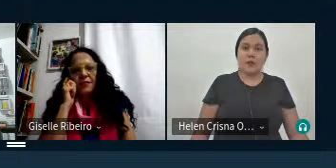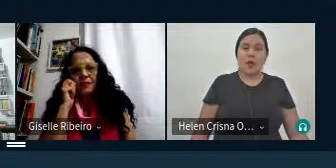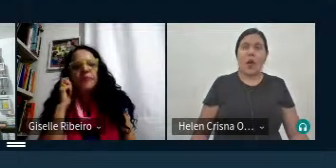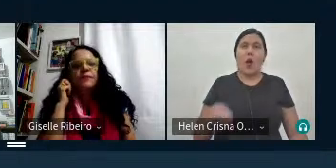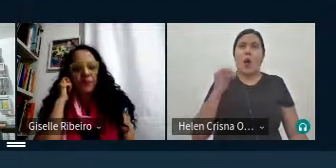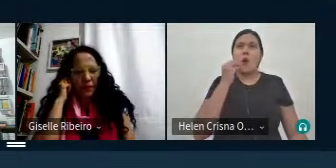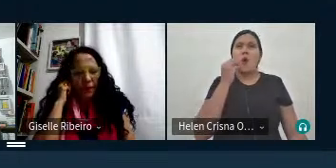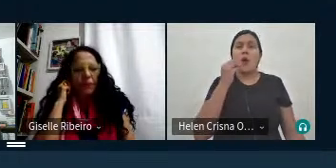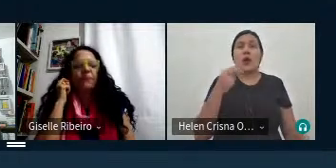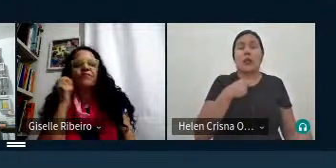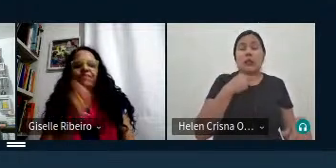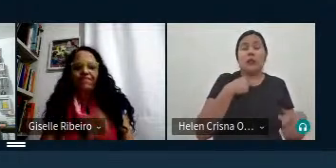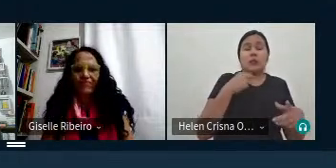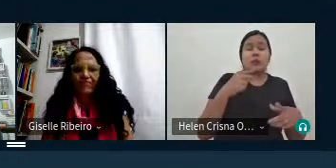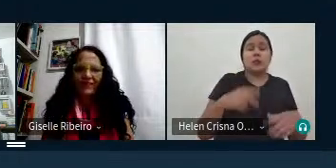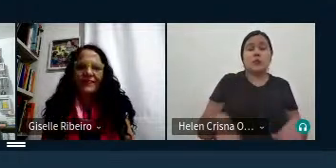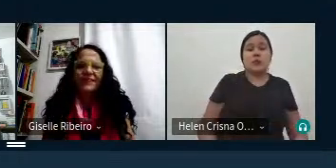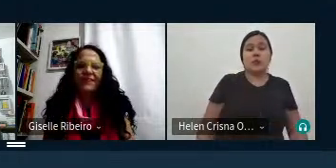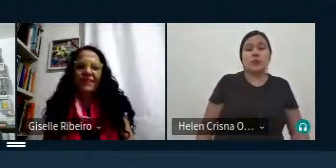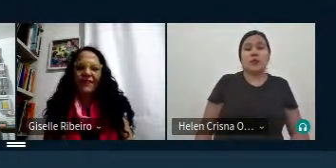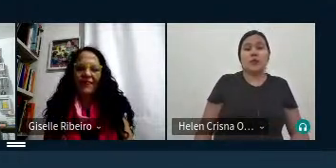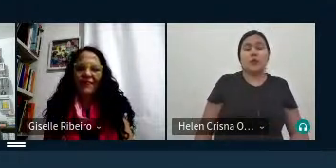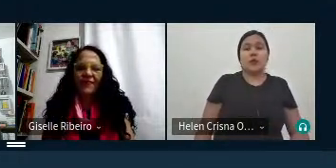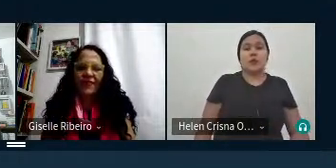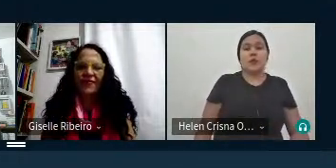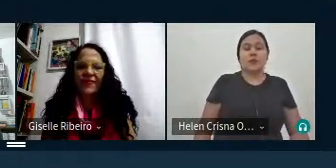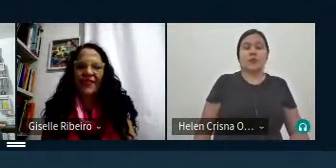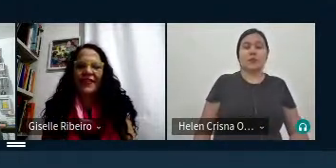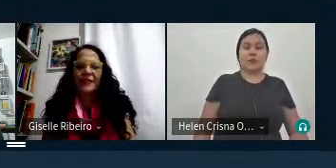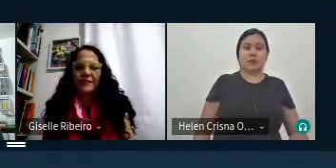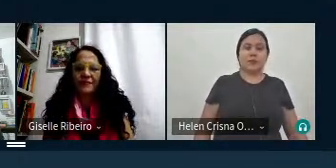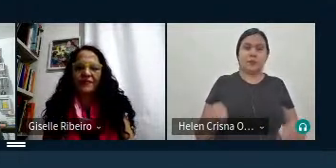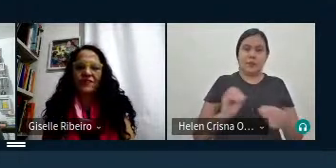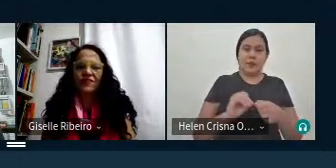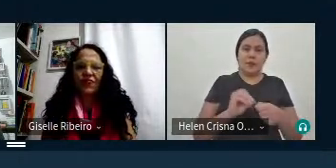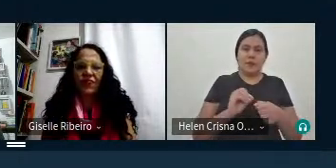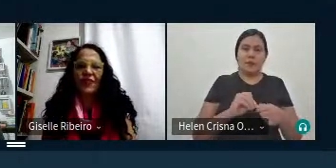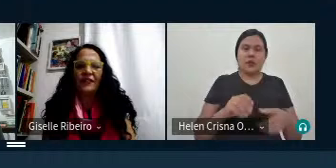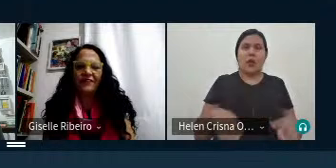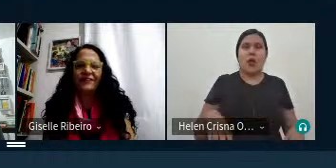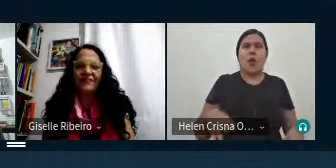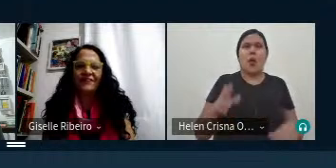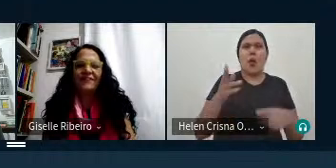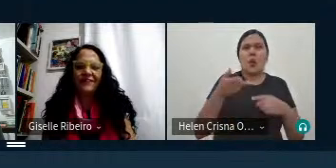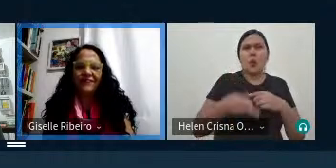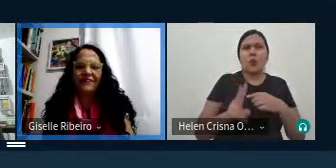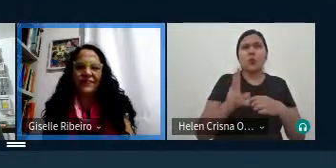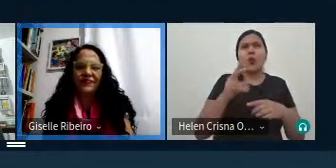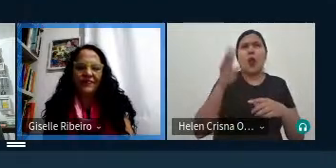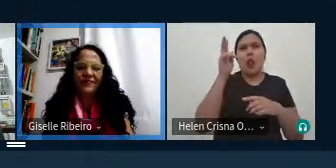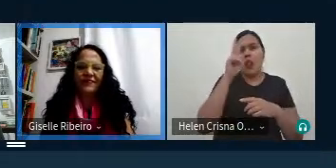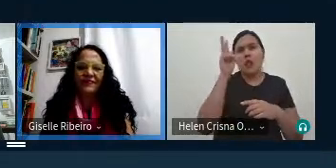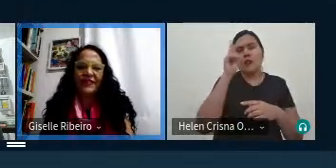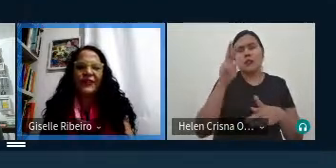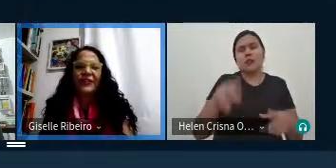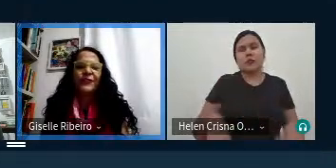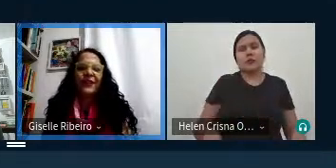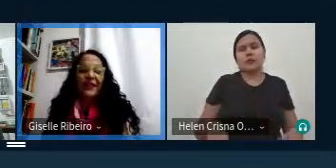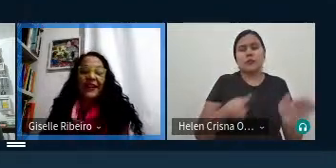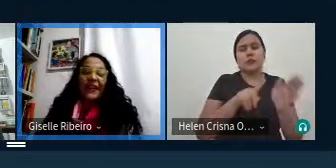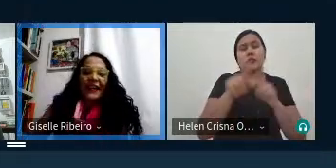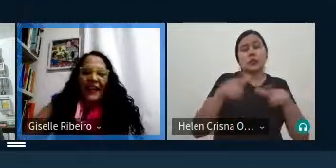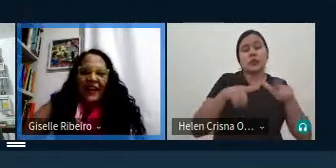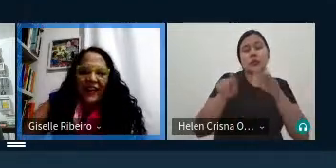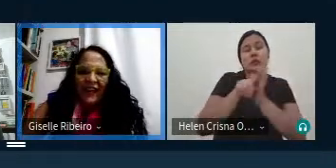a gente não pode deixar né de alguma maneira ou de outra né fazer dar uma pincelada né nessas questões e que vão